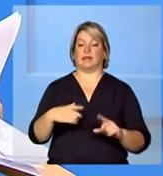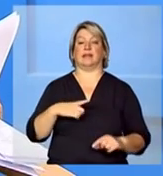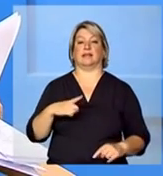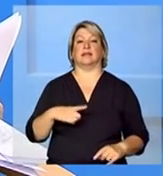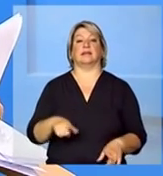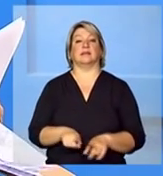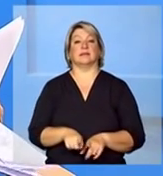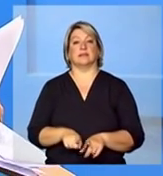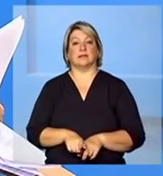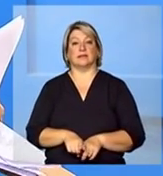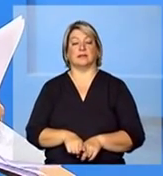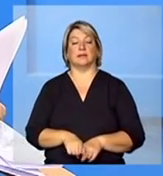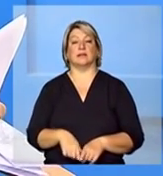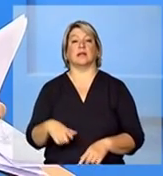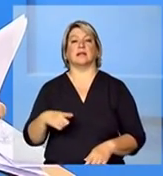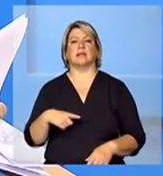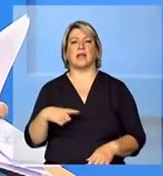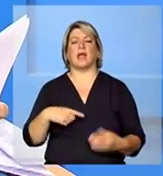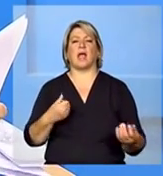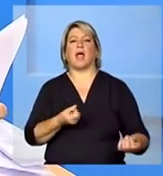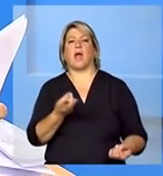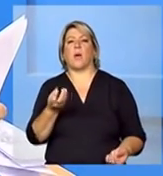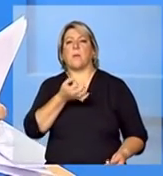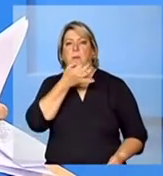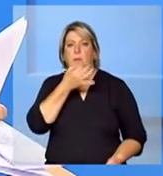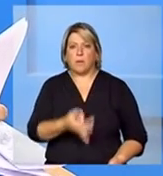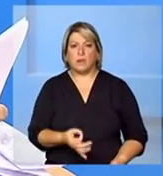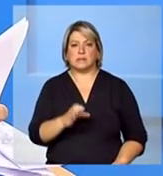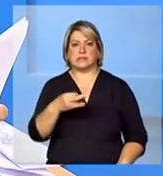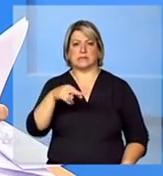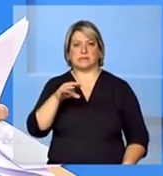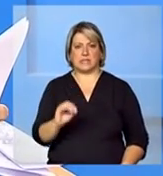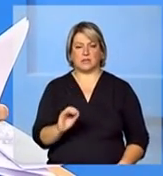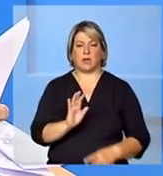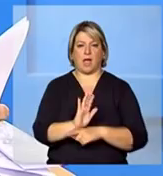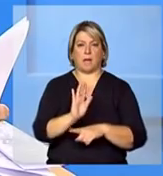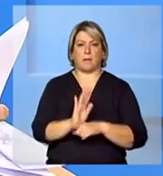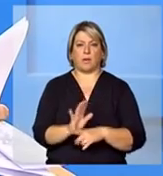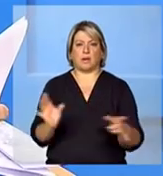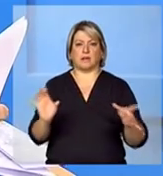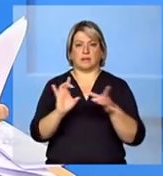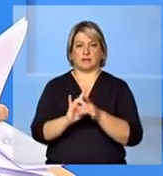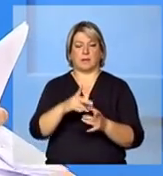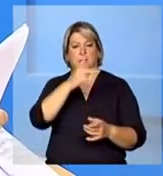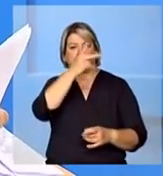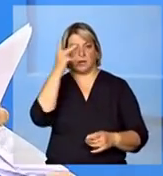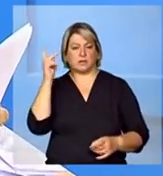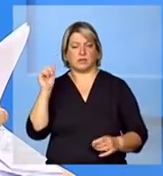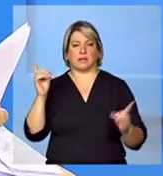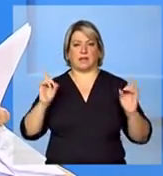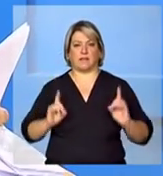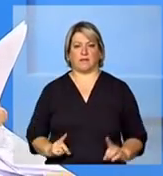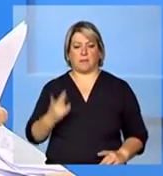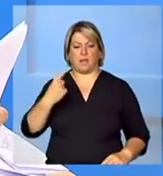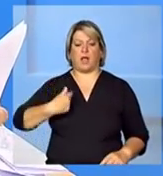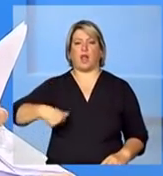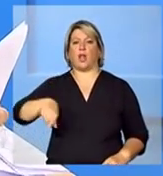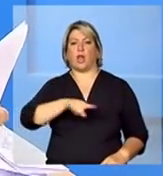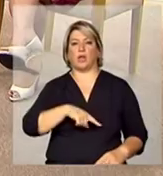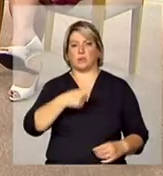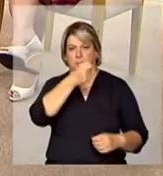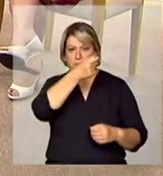existe alguma proposta de implementação de um centro de apoio integrado para pessoas com deficiência para o nosso município